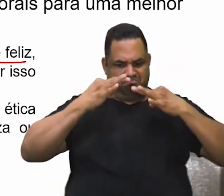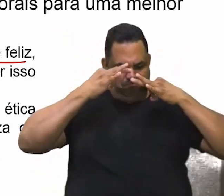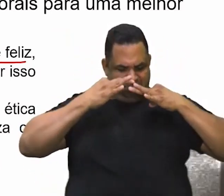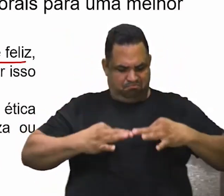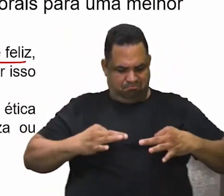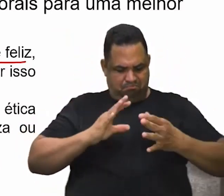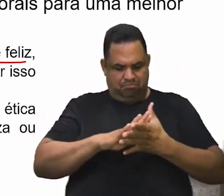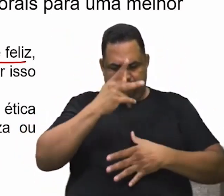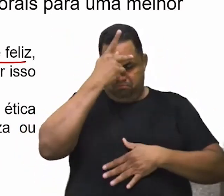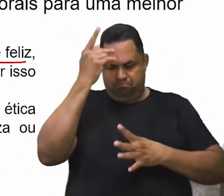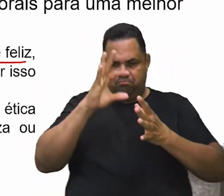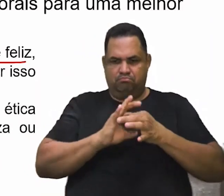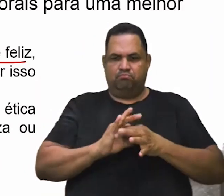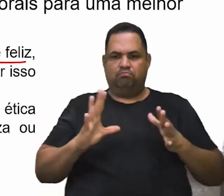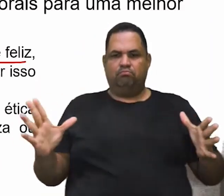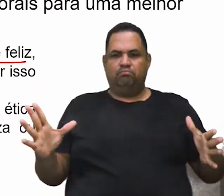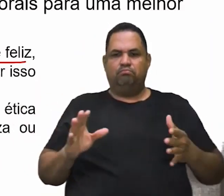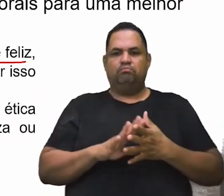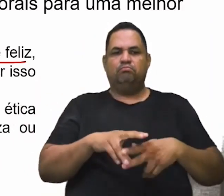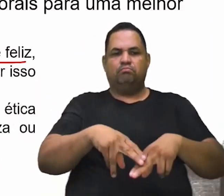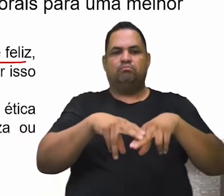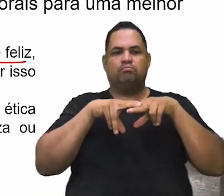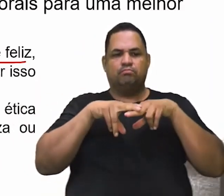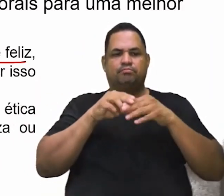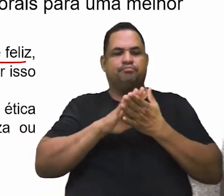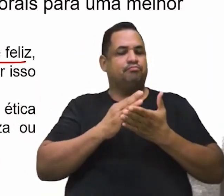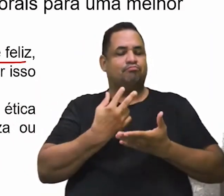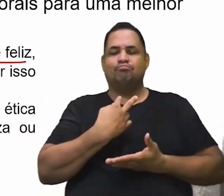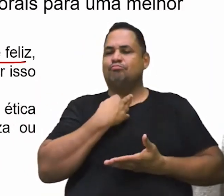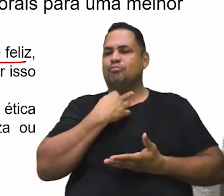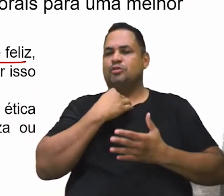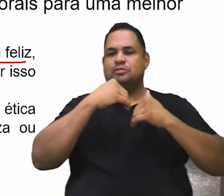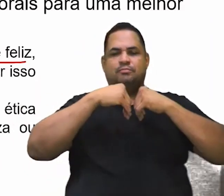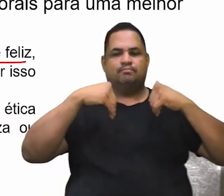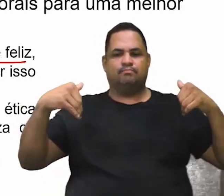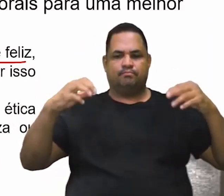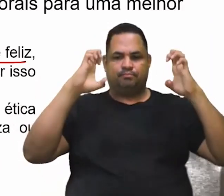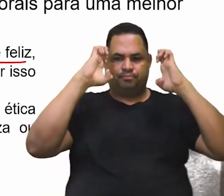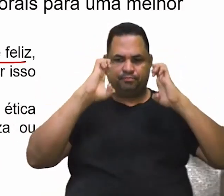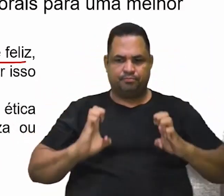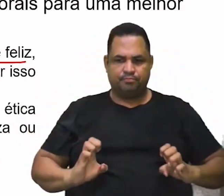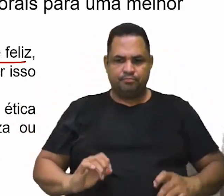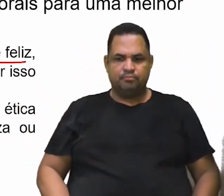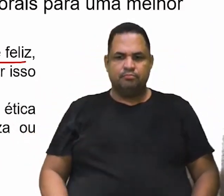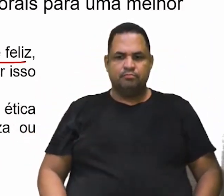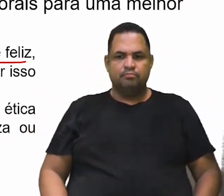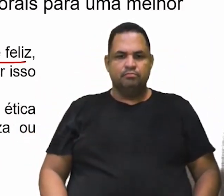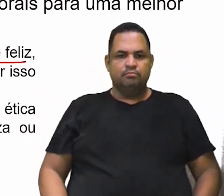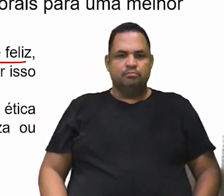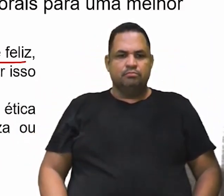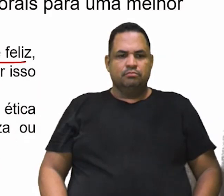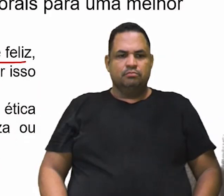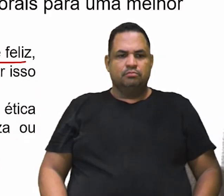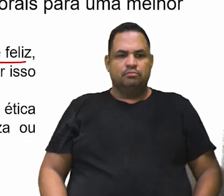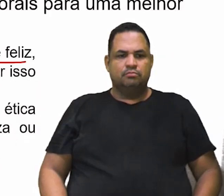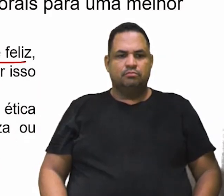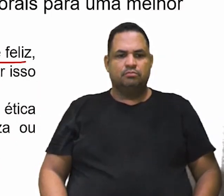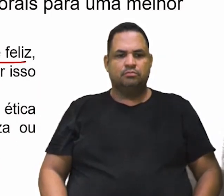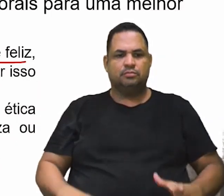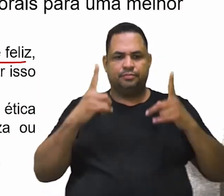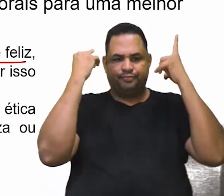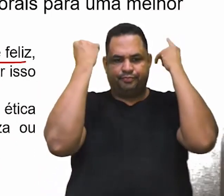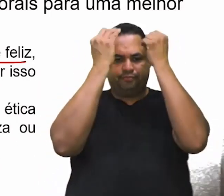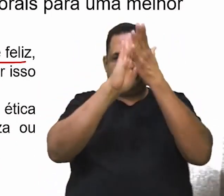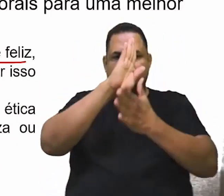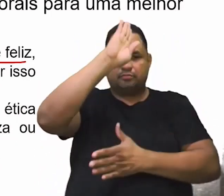de seres livres. Por isso que ela é inseparável de quê? Da ética. Os